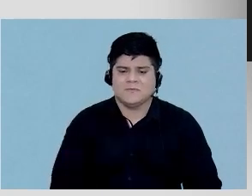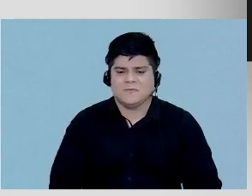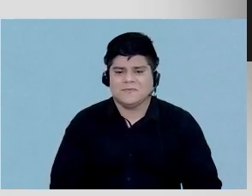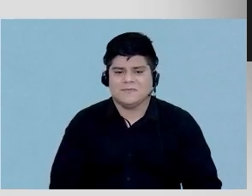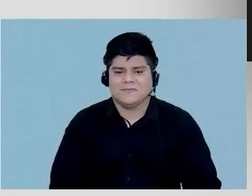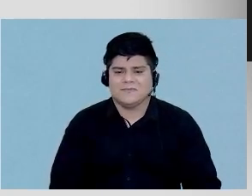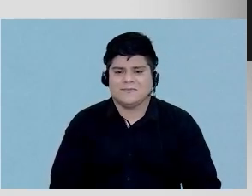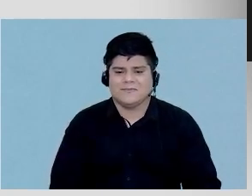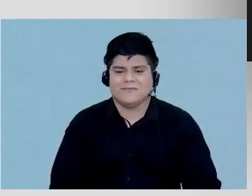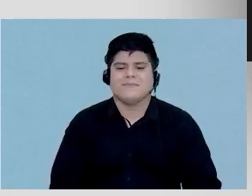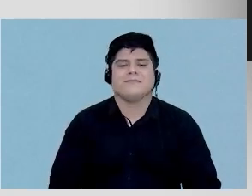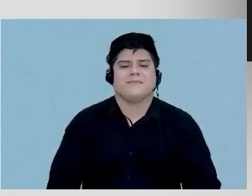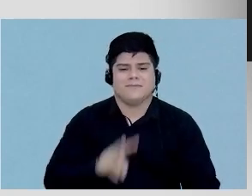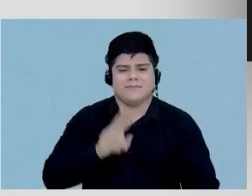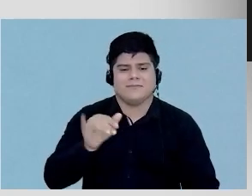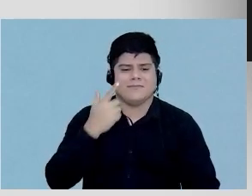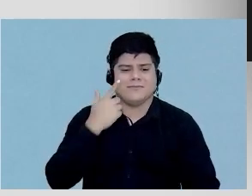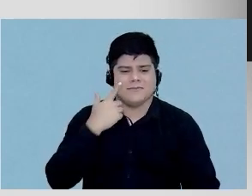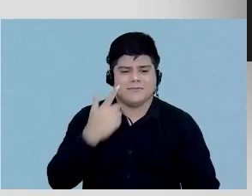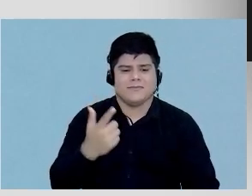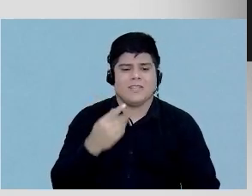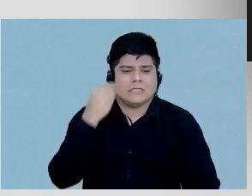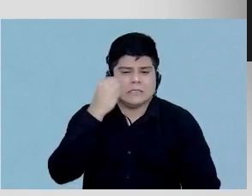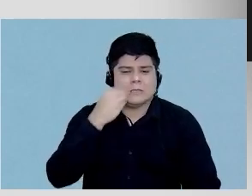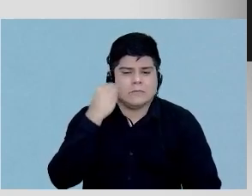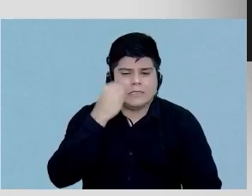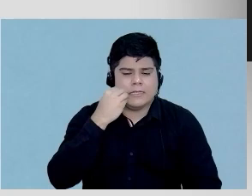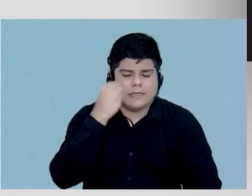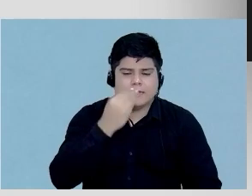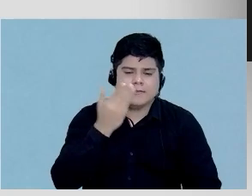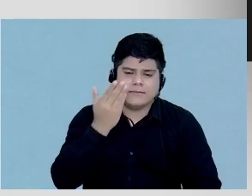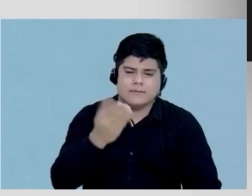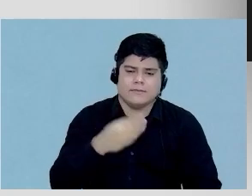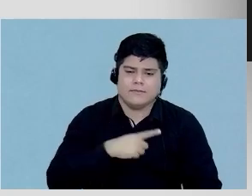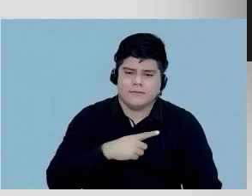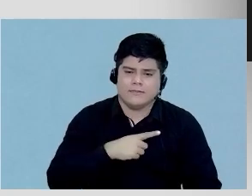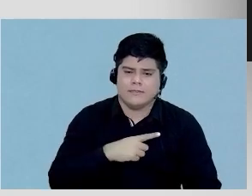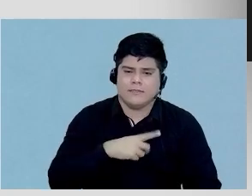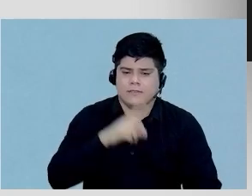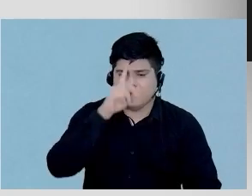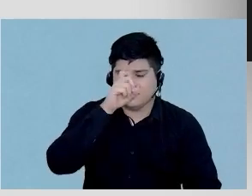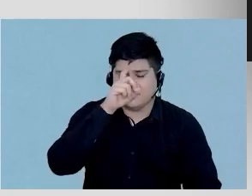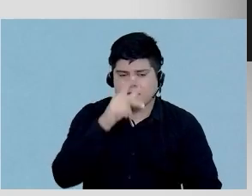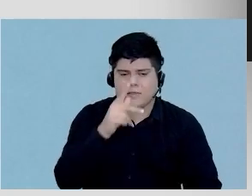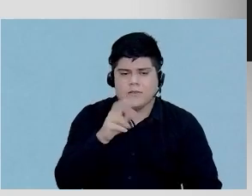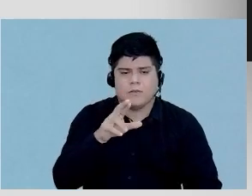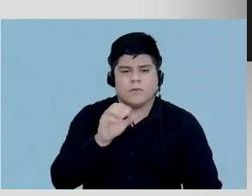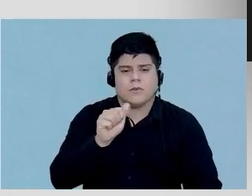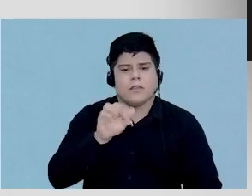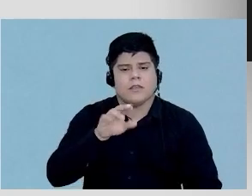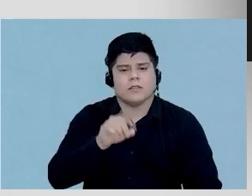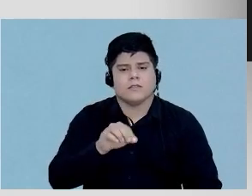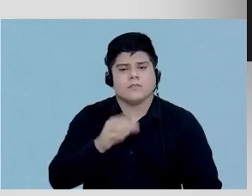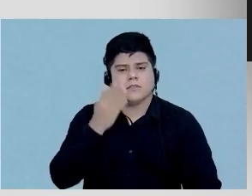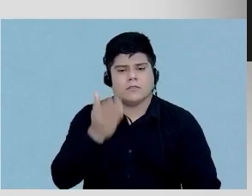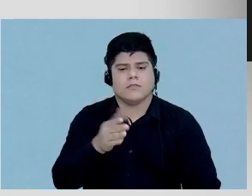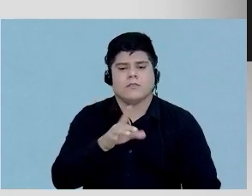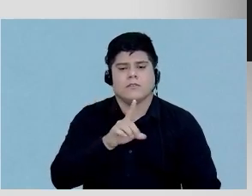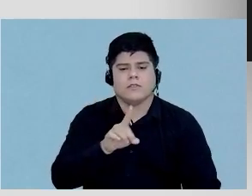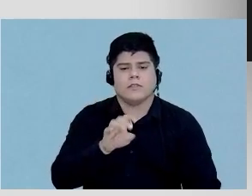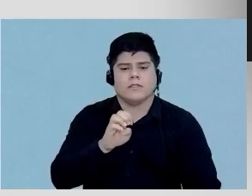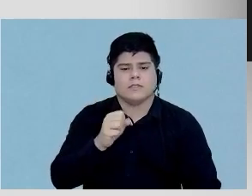Então, a gente vai mostrar para vocês essa experiência que a gente está tendo no hospital pro cardíaco, com esse equipamento, o DSPECT,